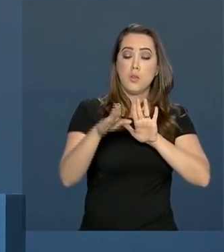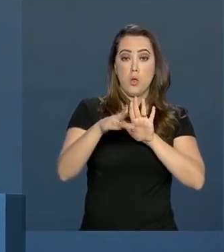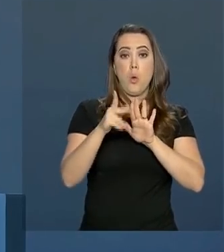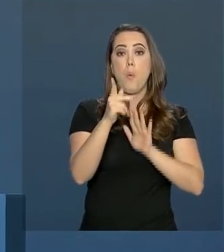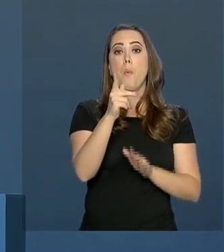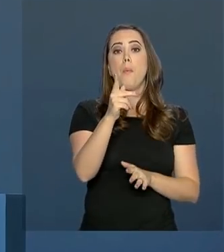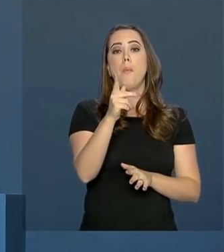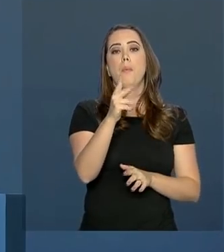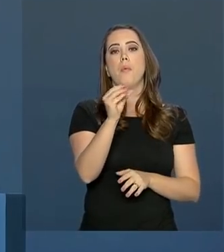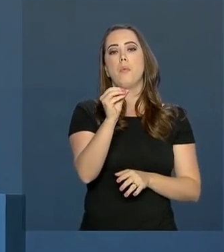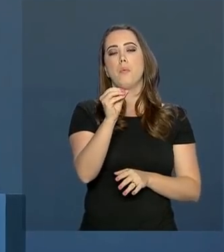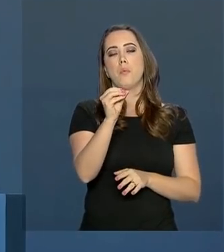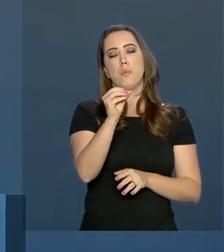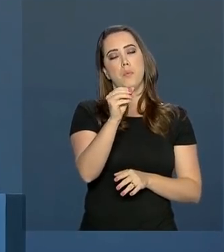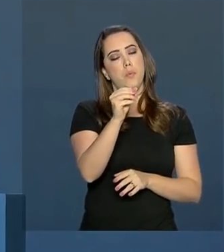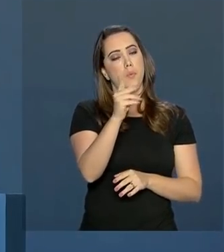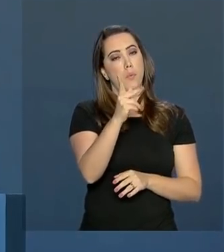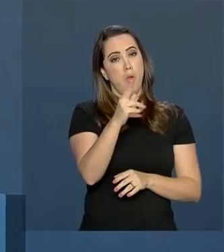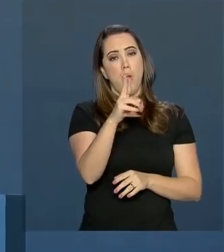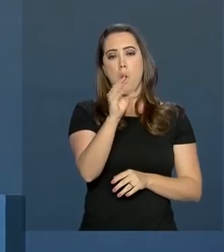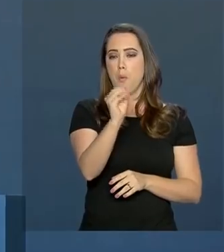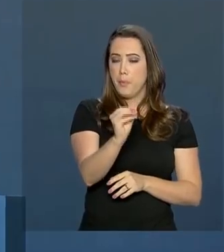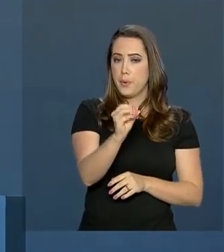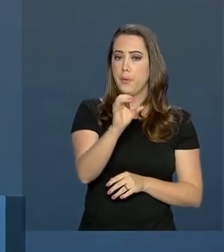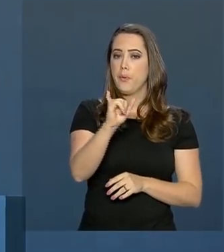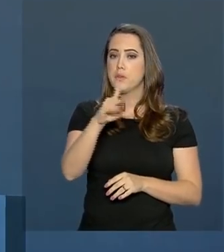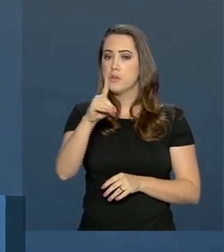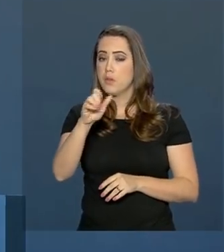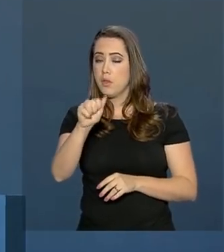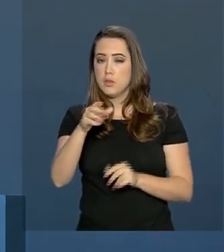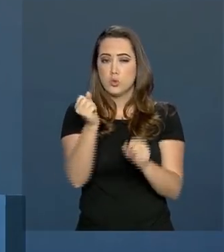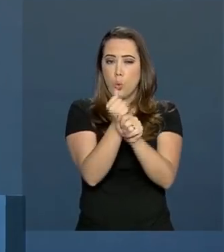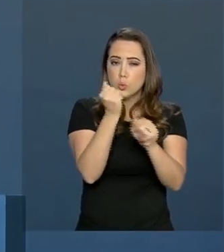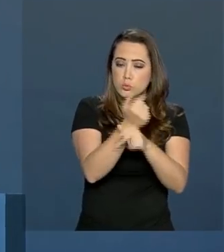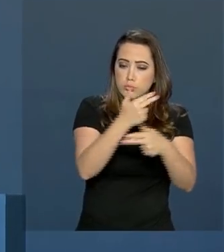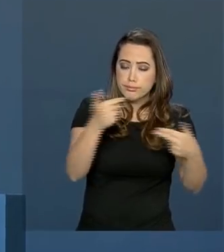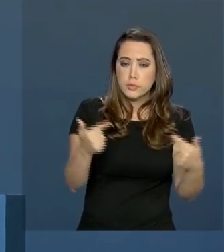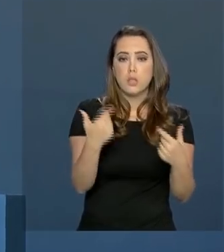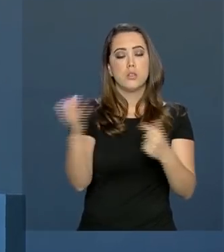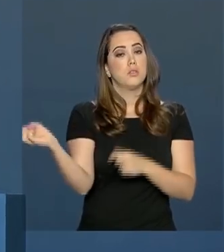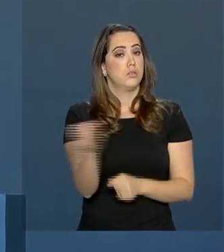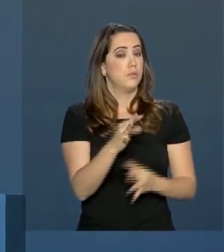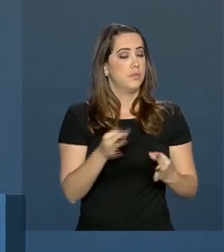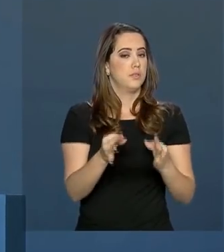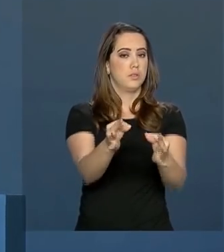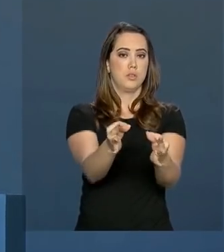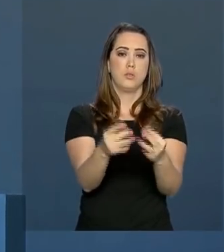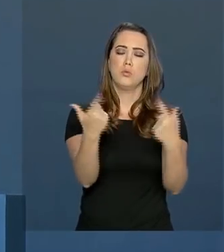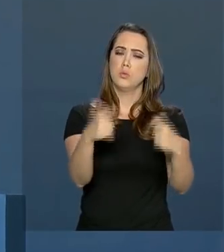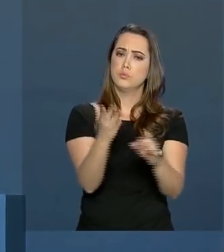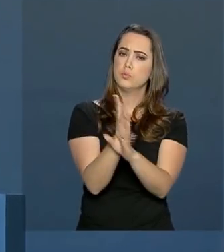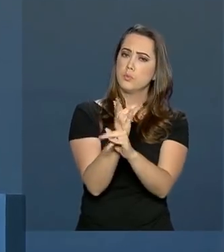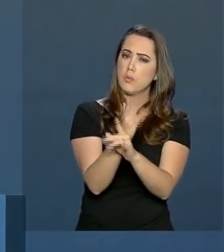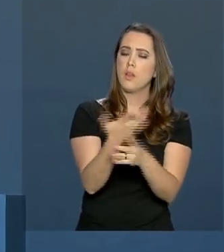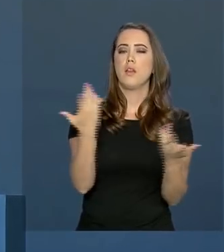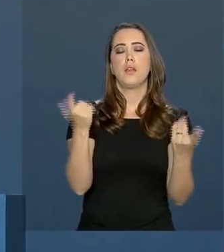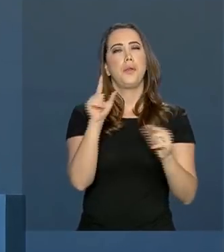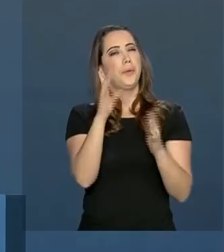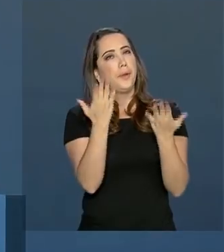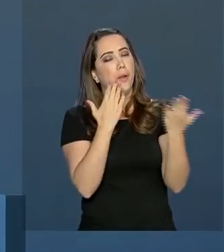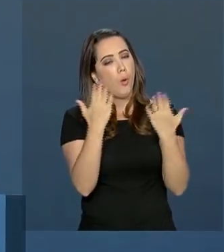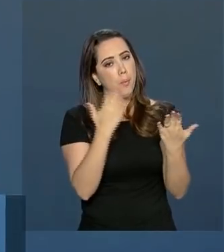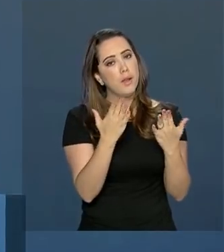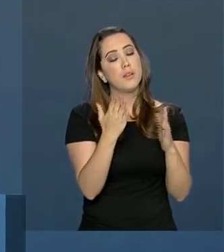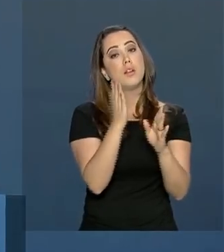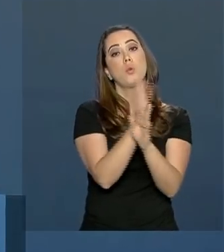ProCidades tem como objetivo a reabilitação urbana e a modernização tecnológica urbana, cidades inteligentes, uma